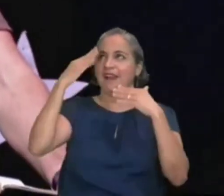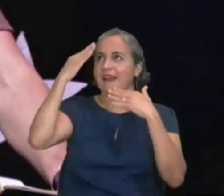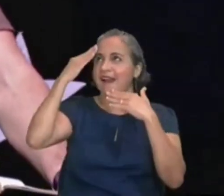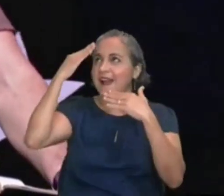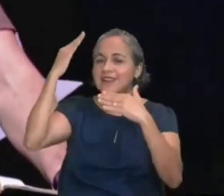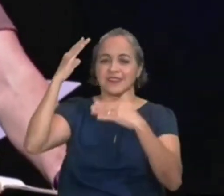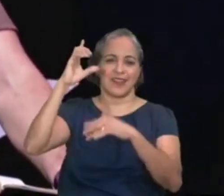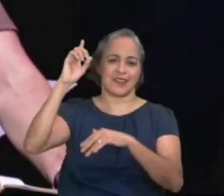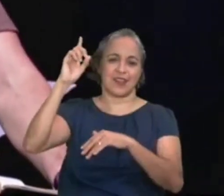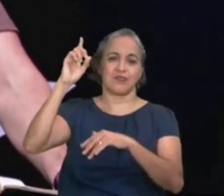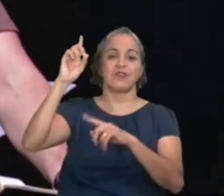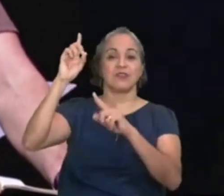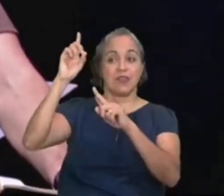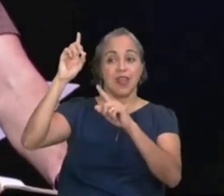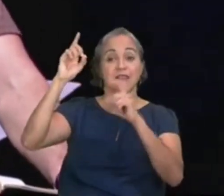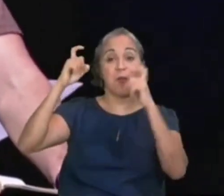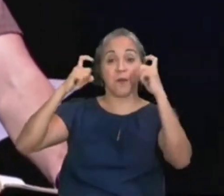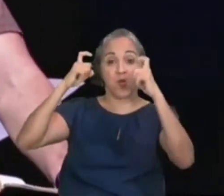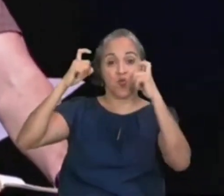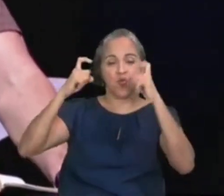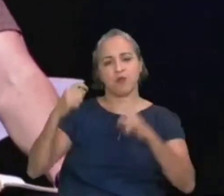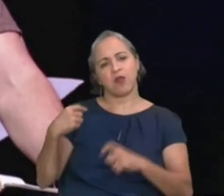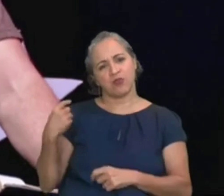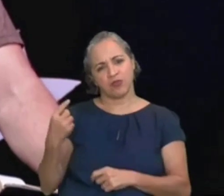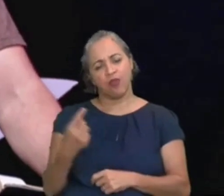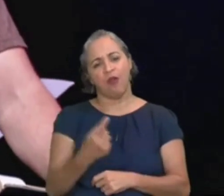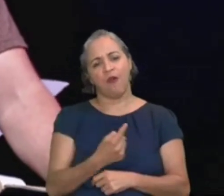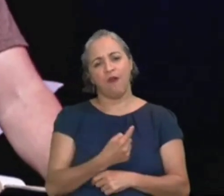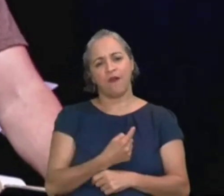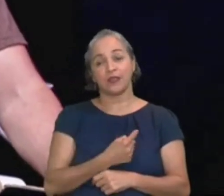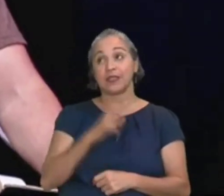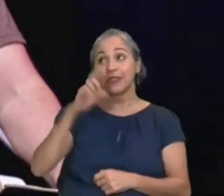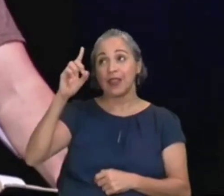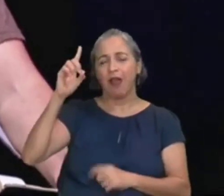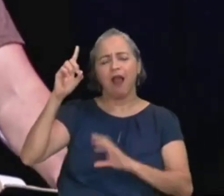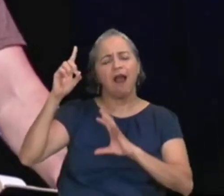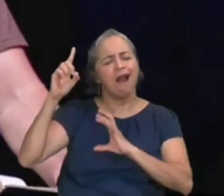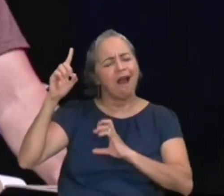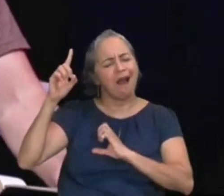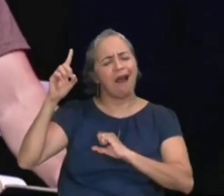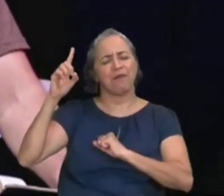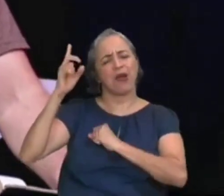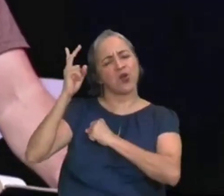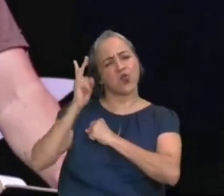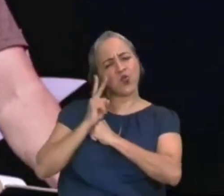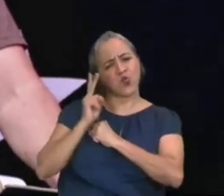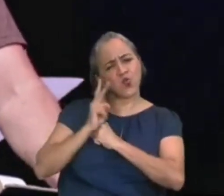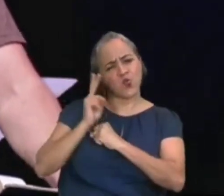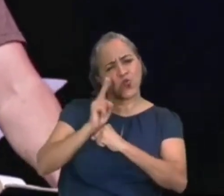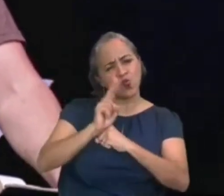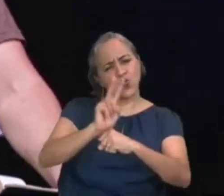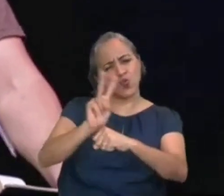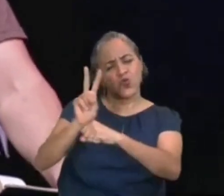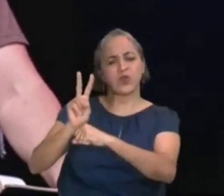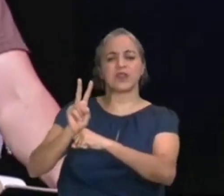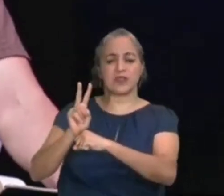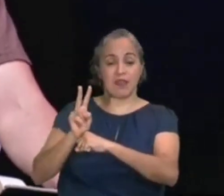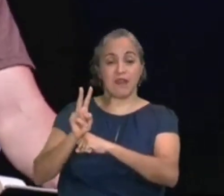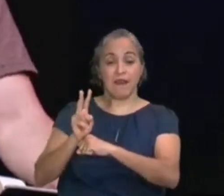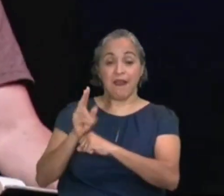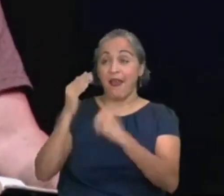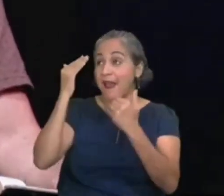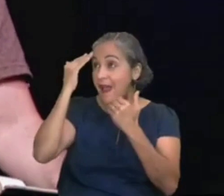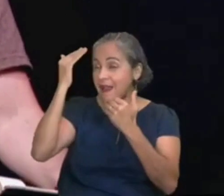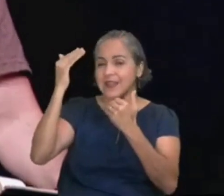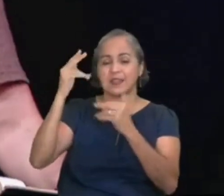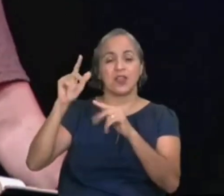graças a Deus, que Ele se preocupa, e que Ele ama, Ele cuida, e apesar